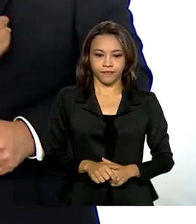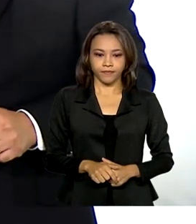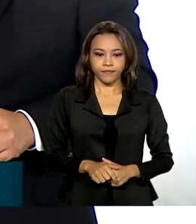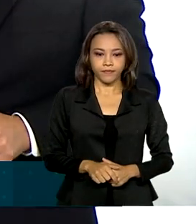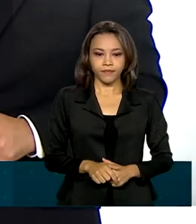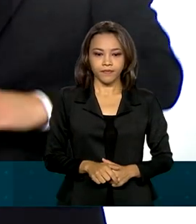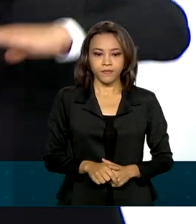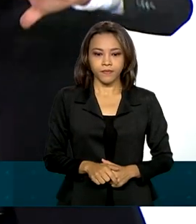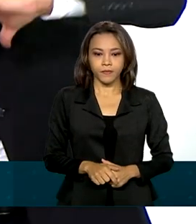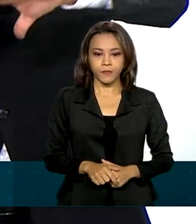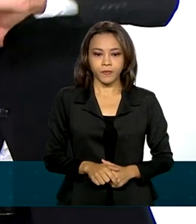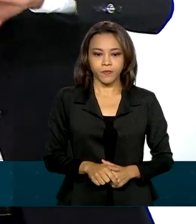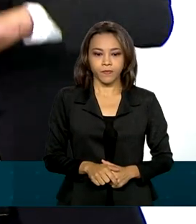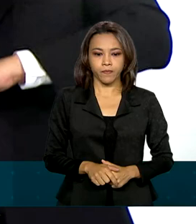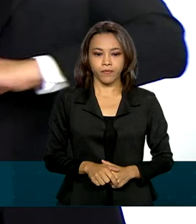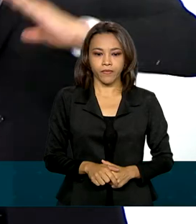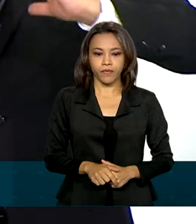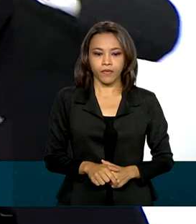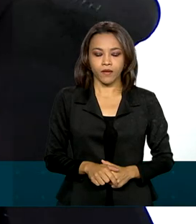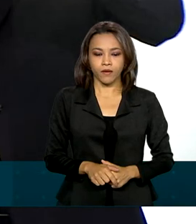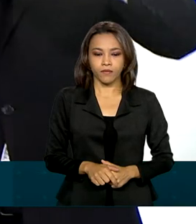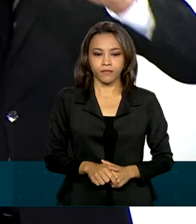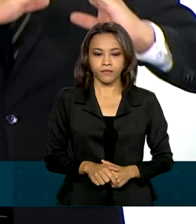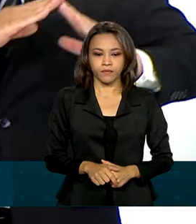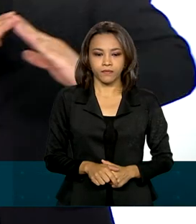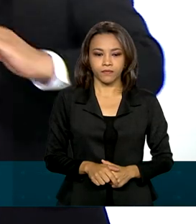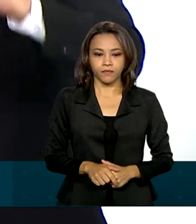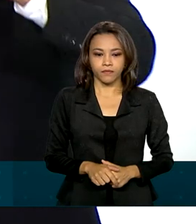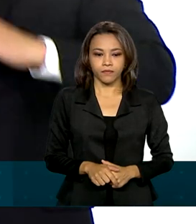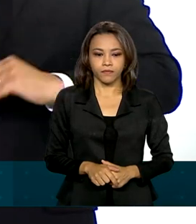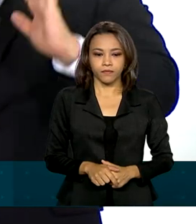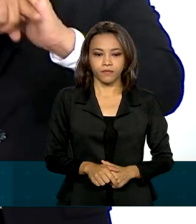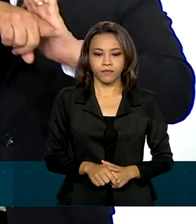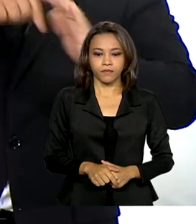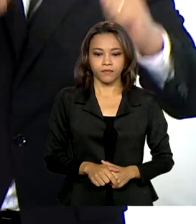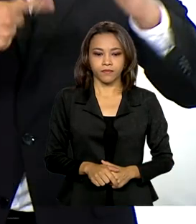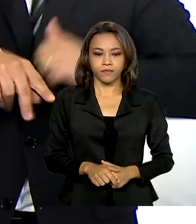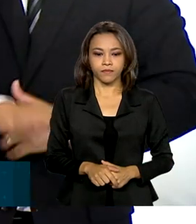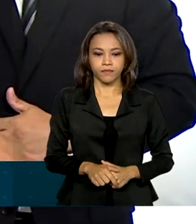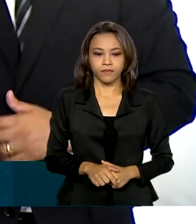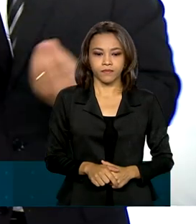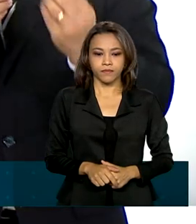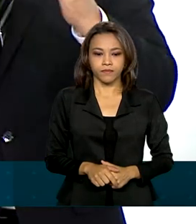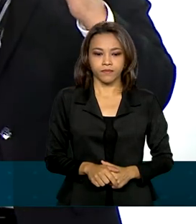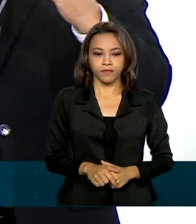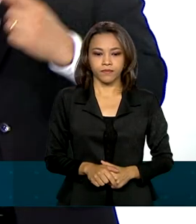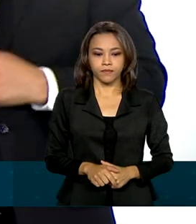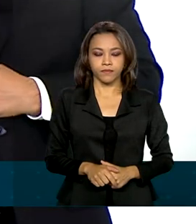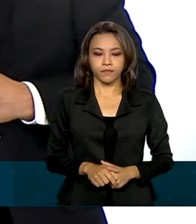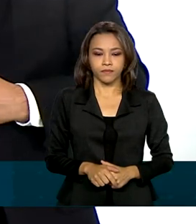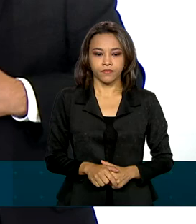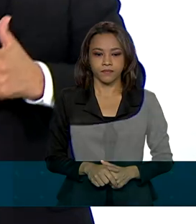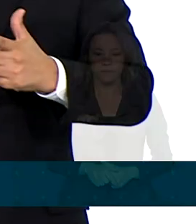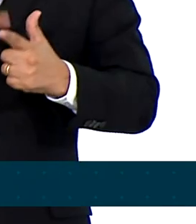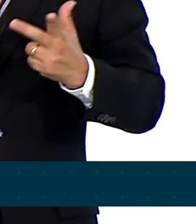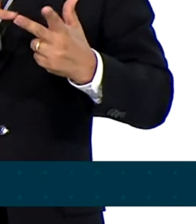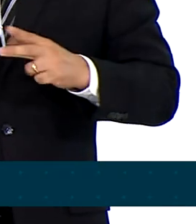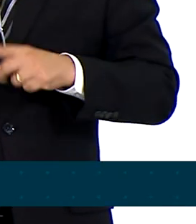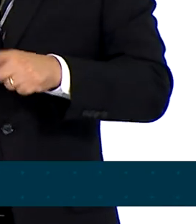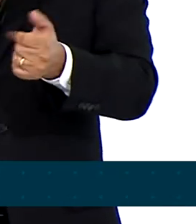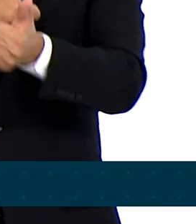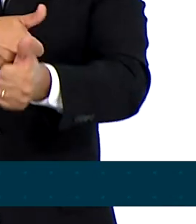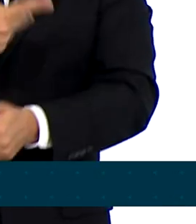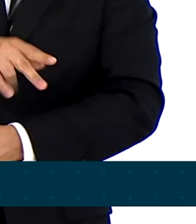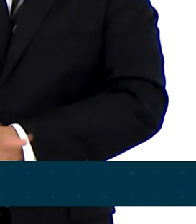entrando em cada residência brasileira, avaliando crianças quanto à sua acuidade visual, avaliando o crescimento dessas